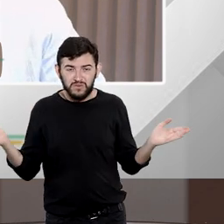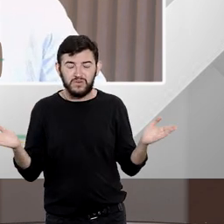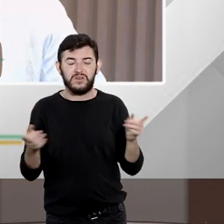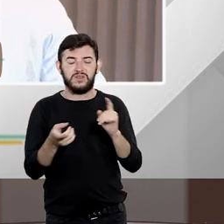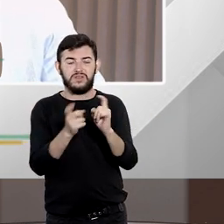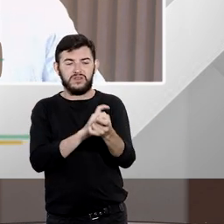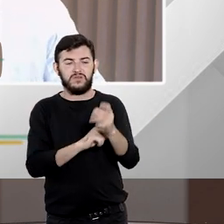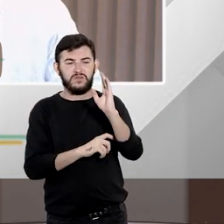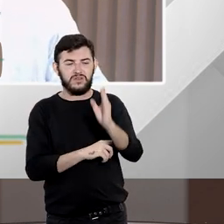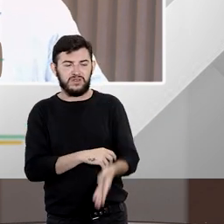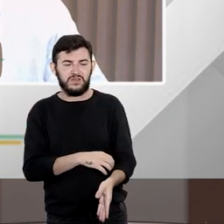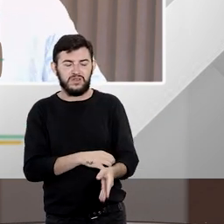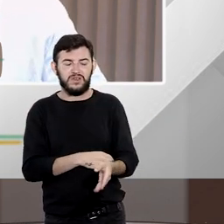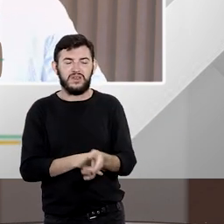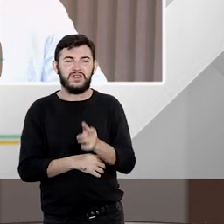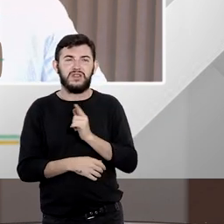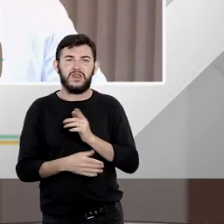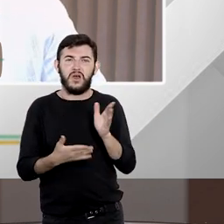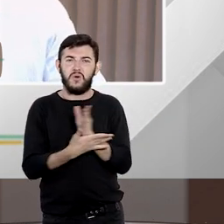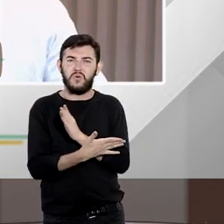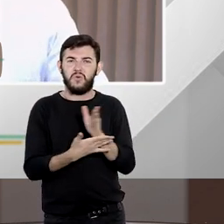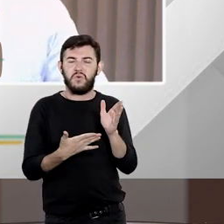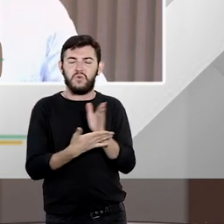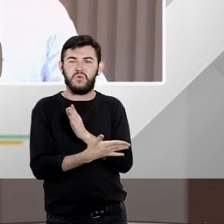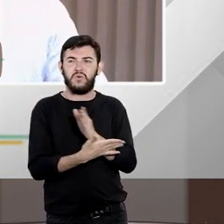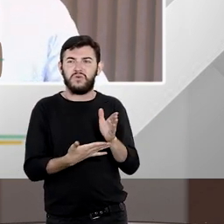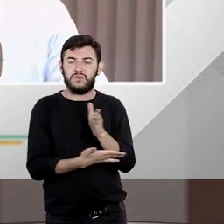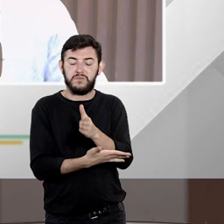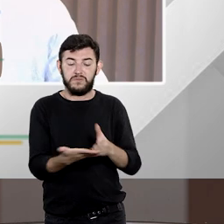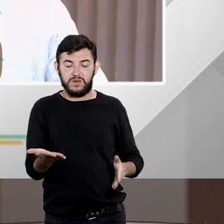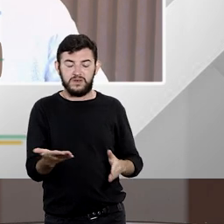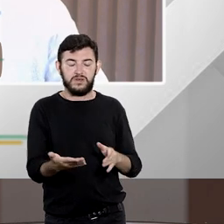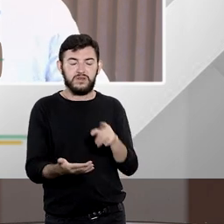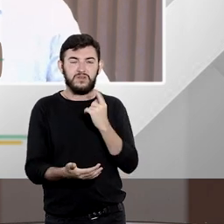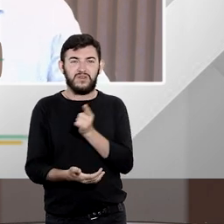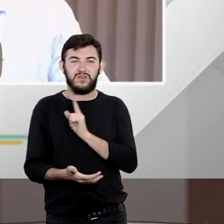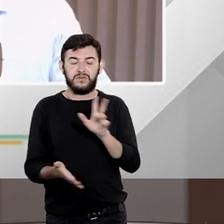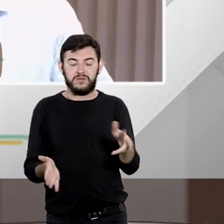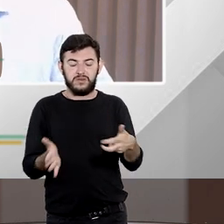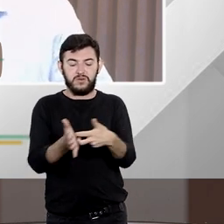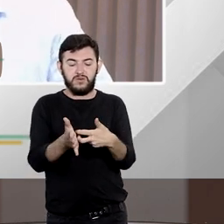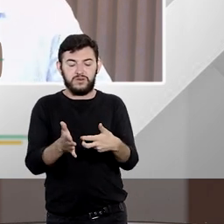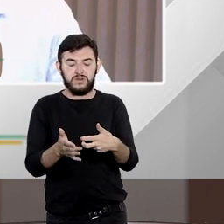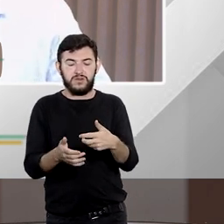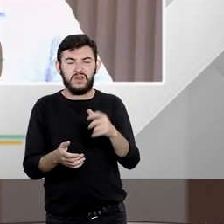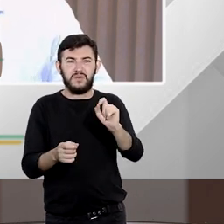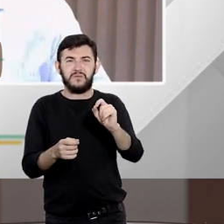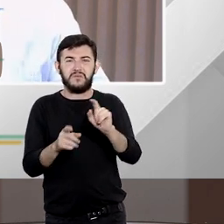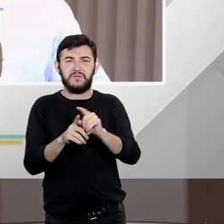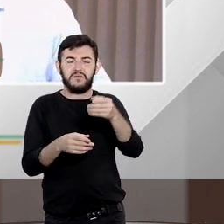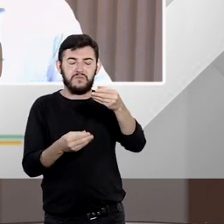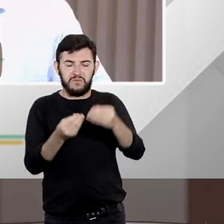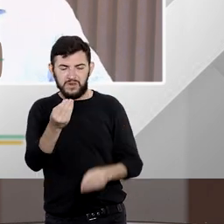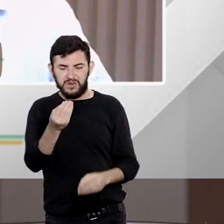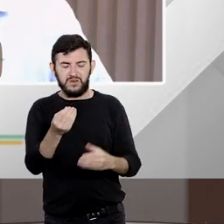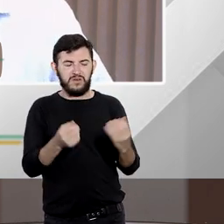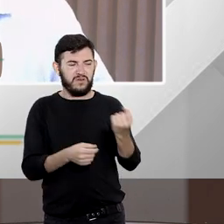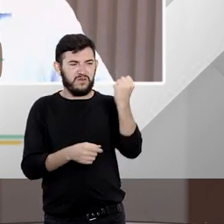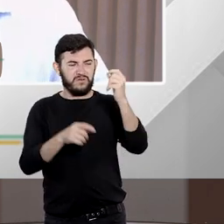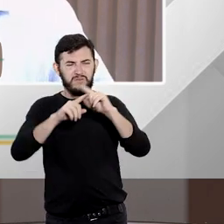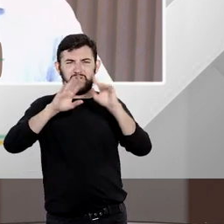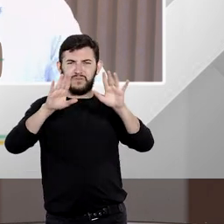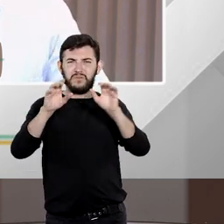executados já tiverem sido executados nós teremos aí a condenação de perdas e danos se puder